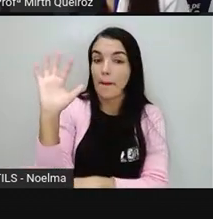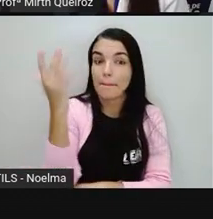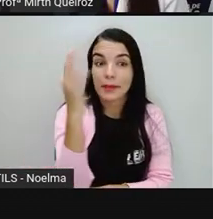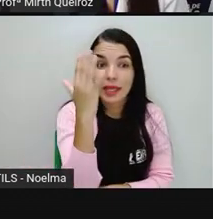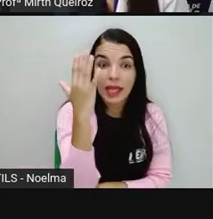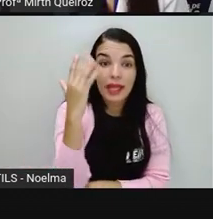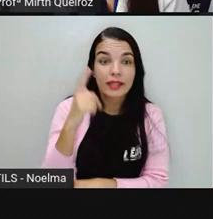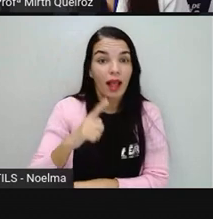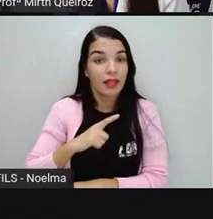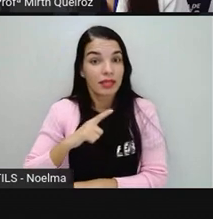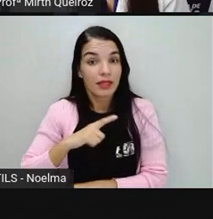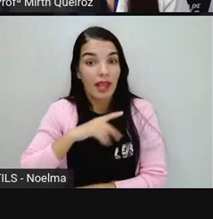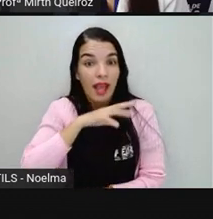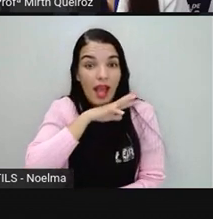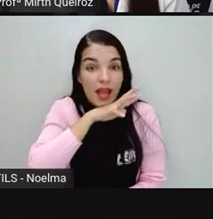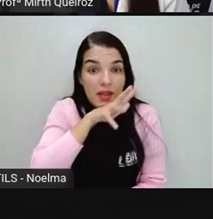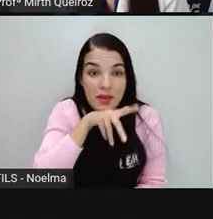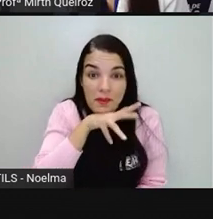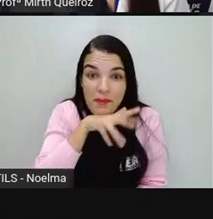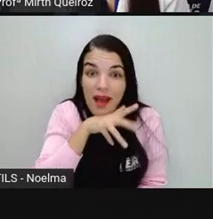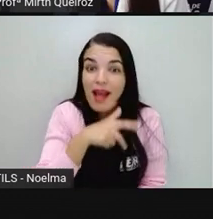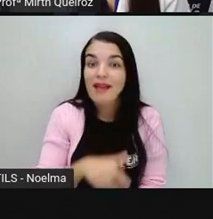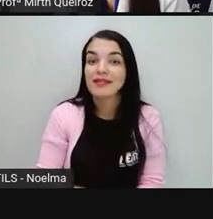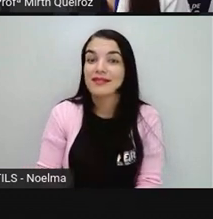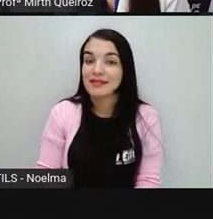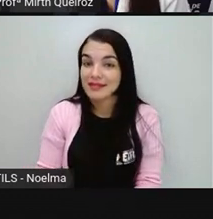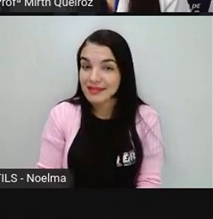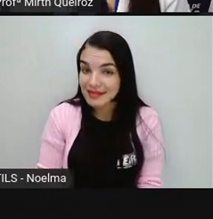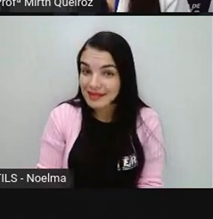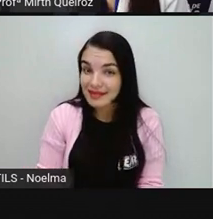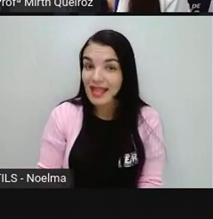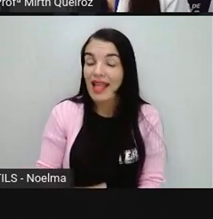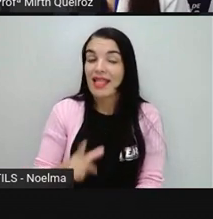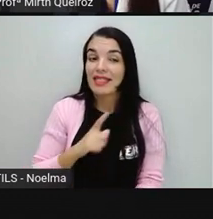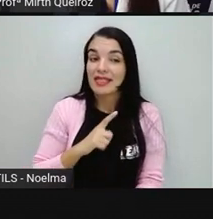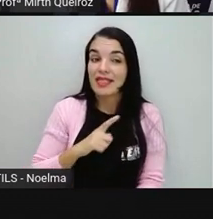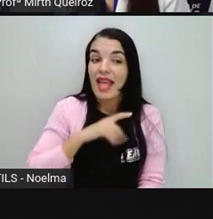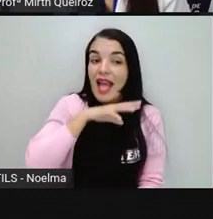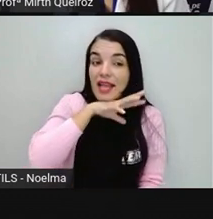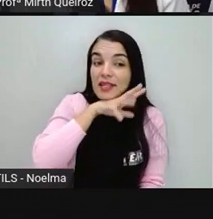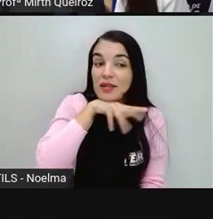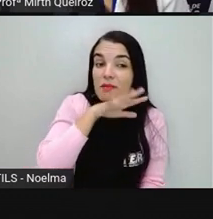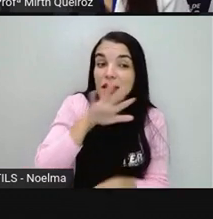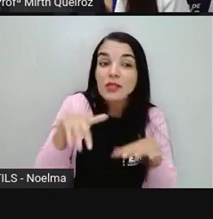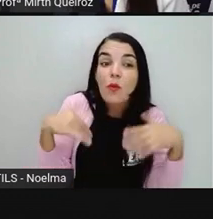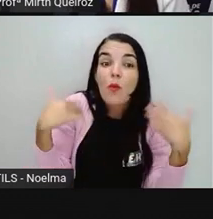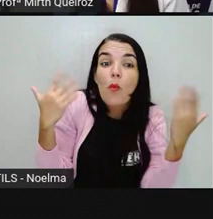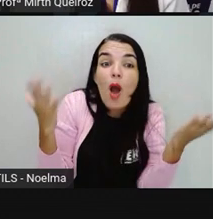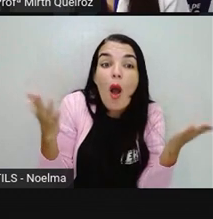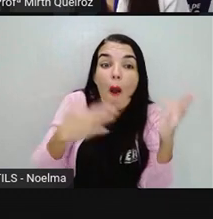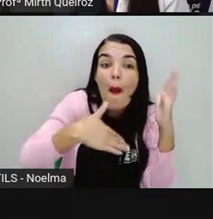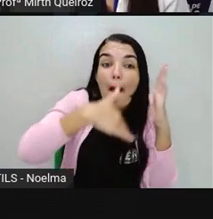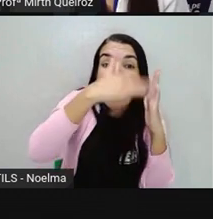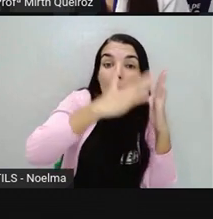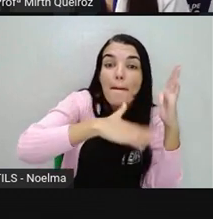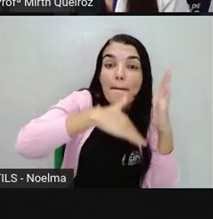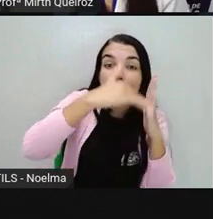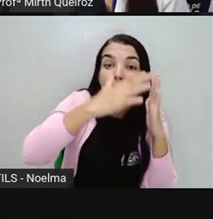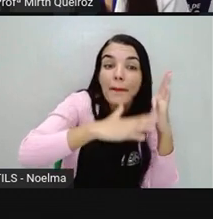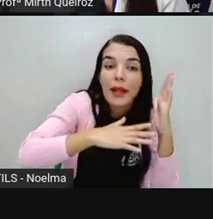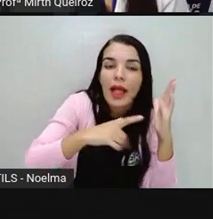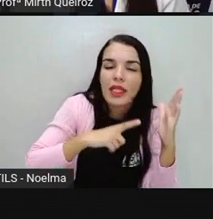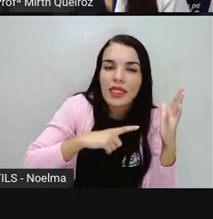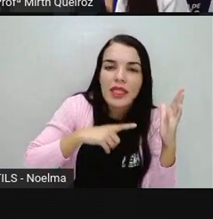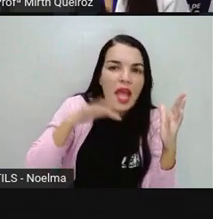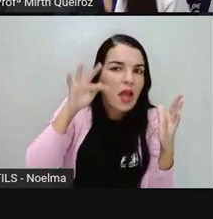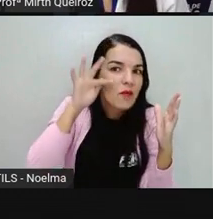animais aí nessa feira. Que animais nós temos na pintura? Tem frutas? Tem frutas